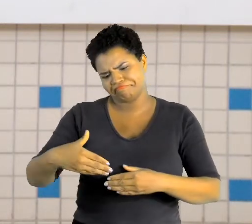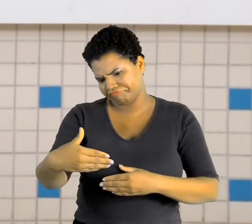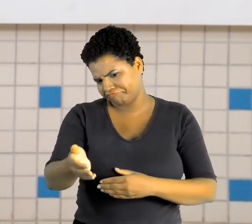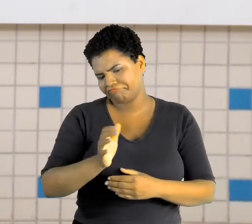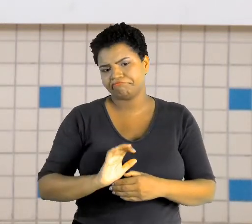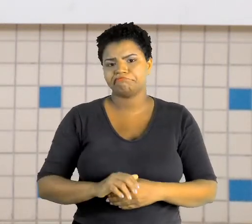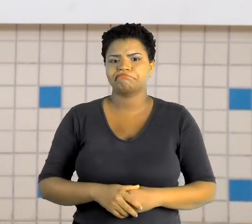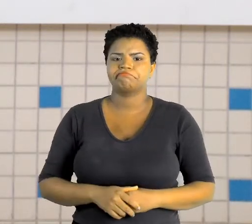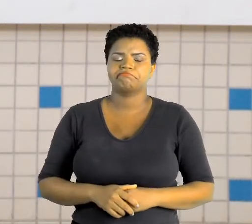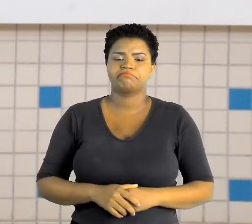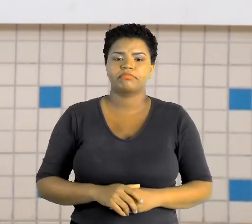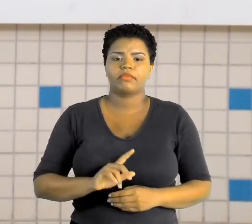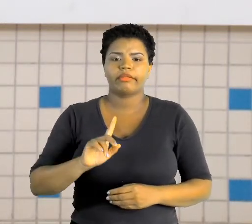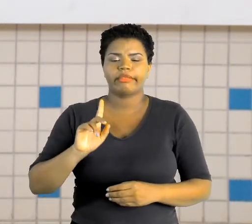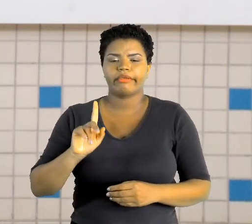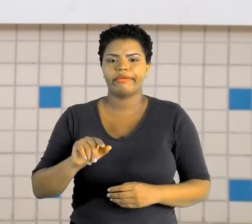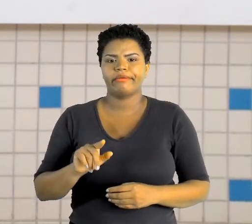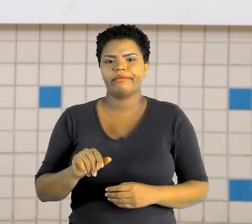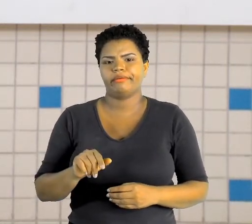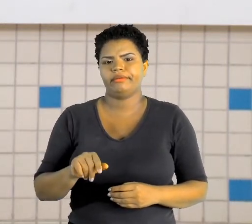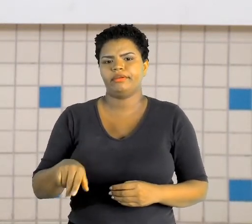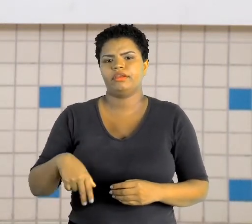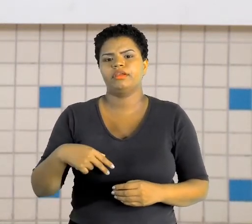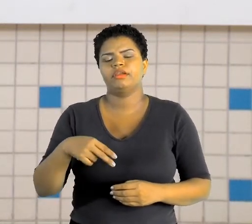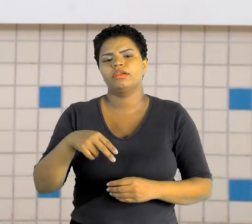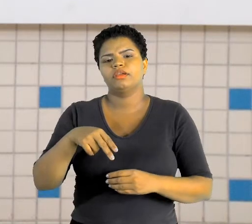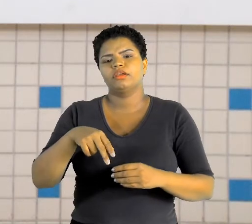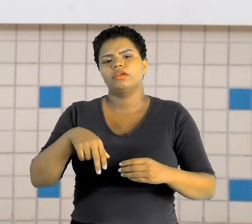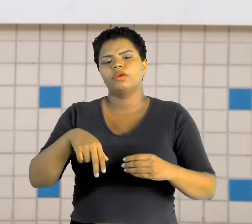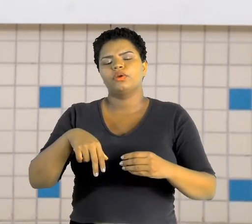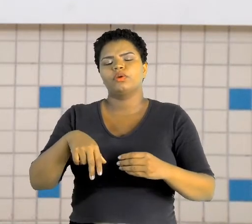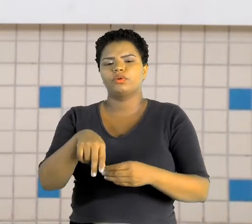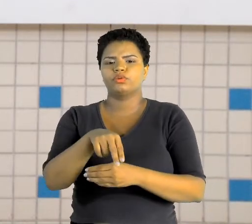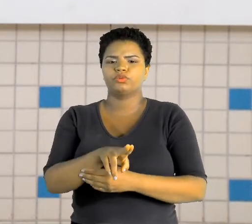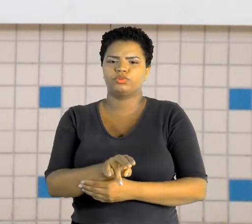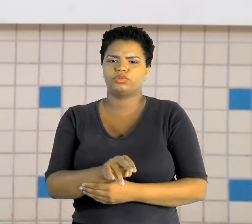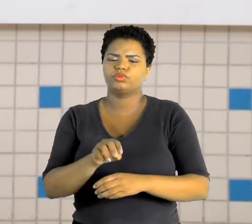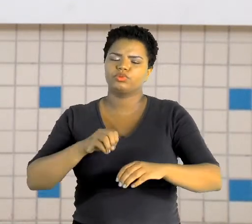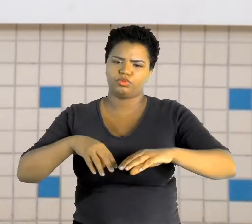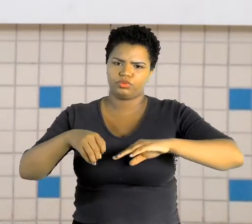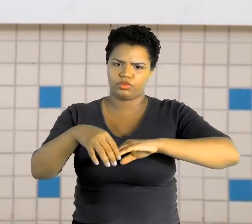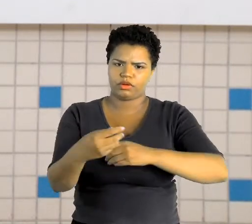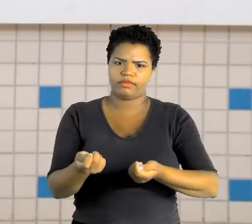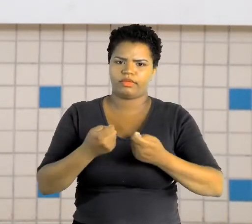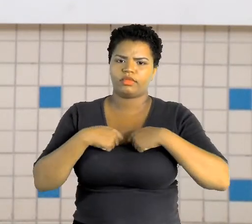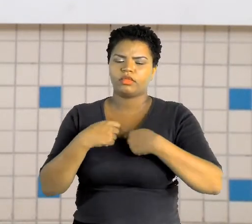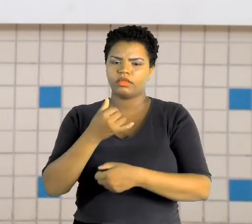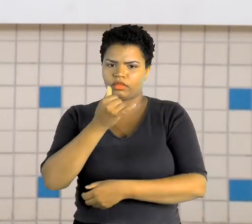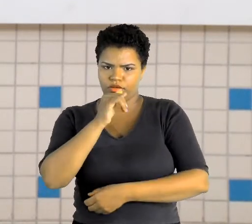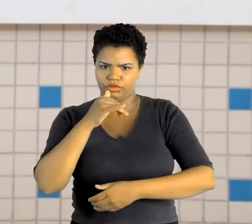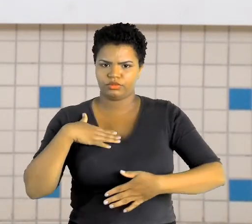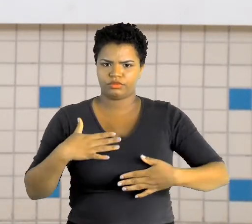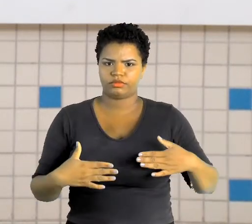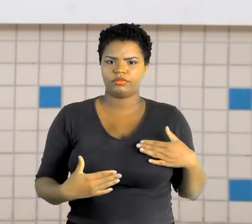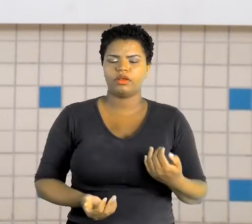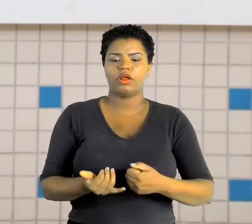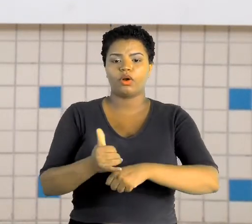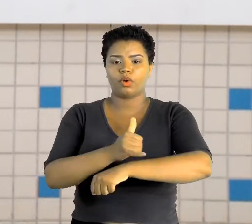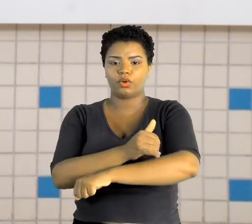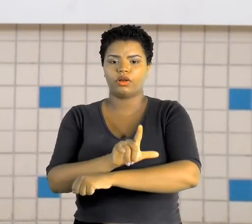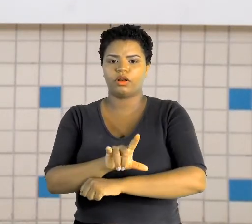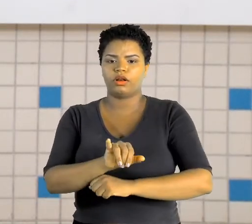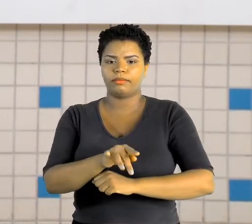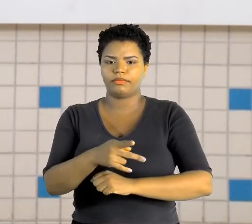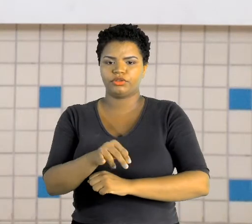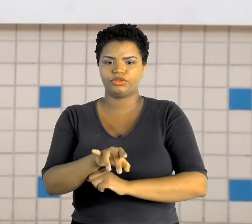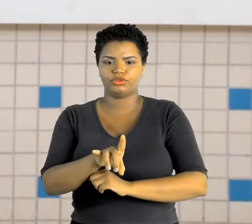Então, os carboidratos são aqueles nutrientes que dão energia para o nosso corpo. As gorduras ou lipídios, eles são presentes